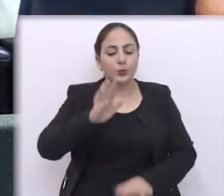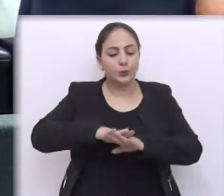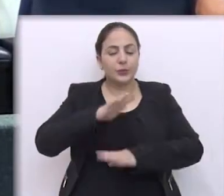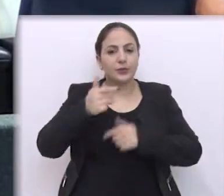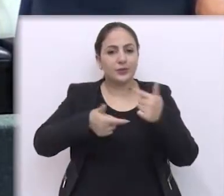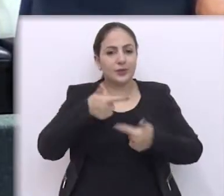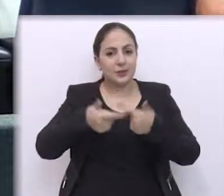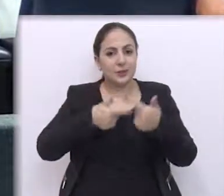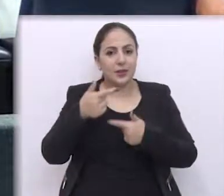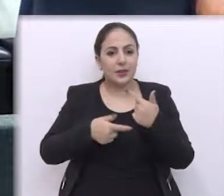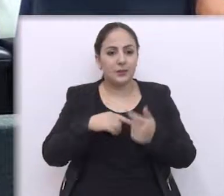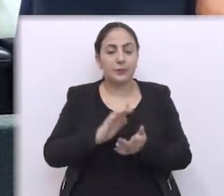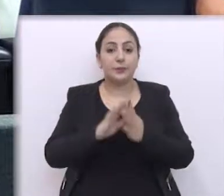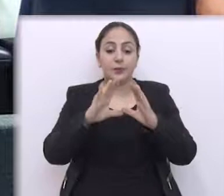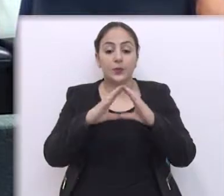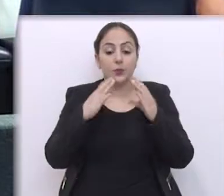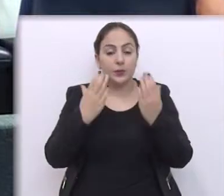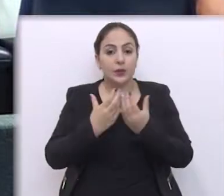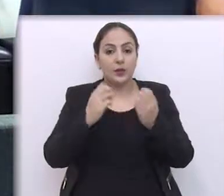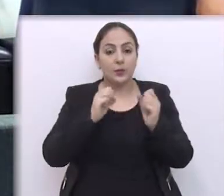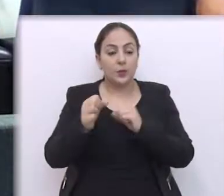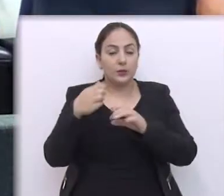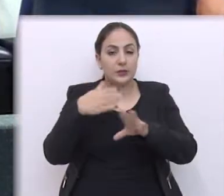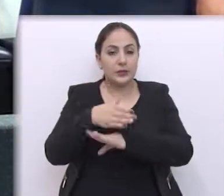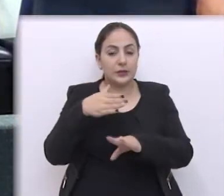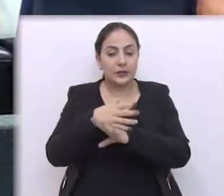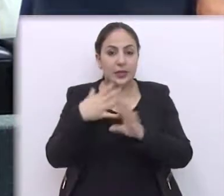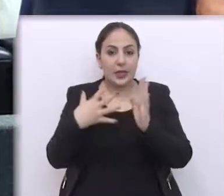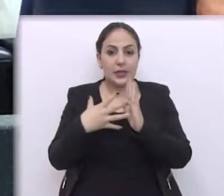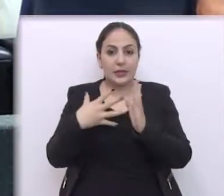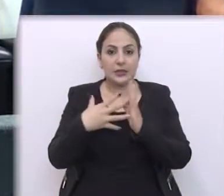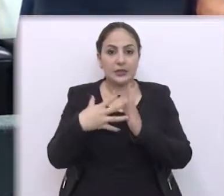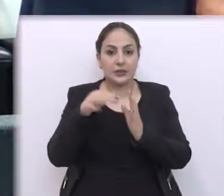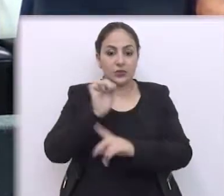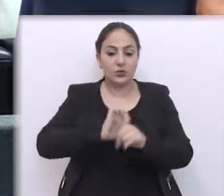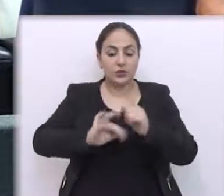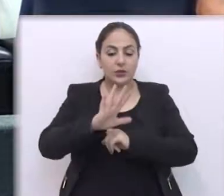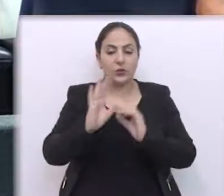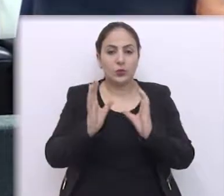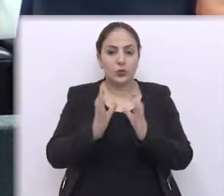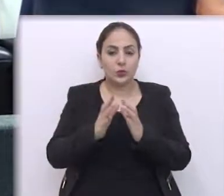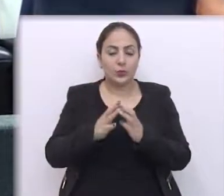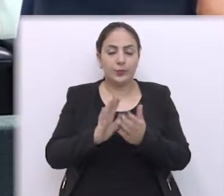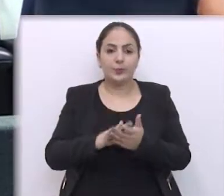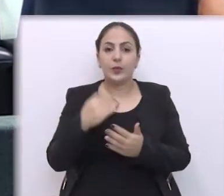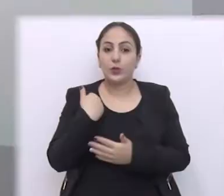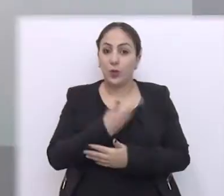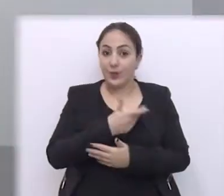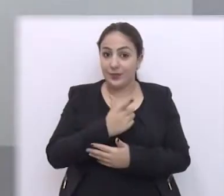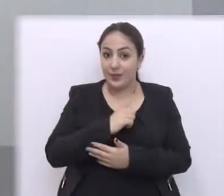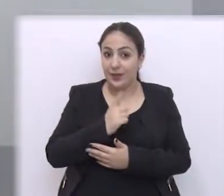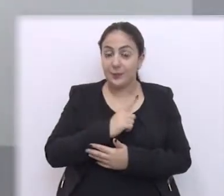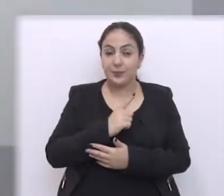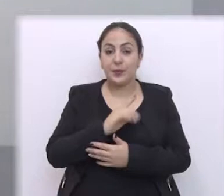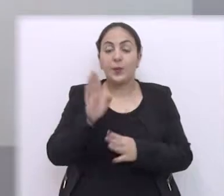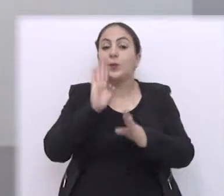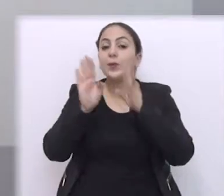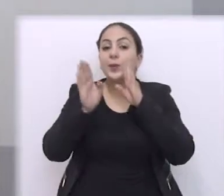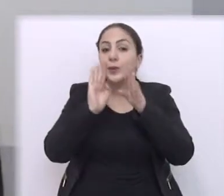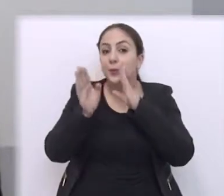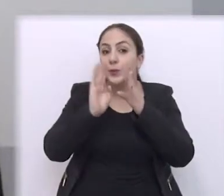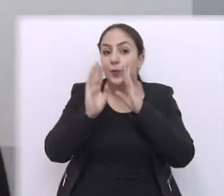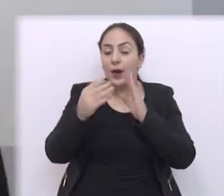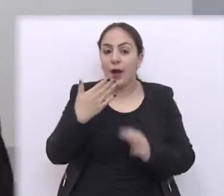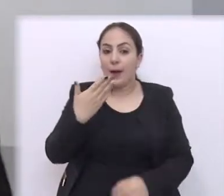um pouco mais deste trabalho, a comunidade pode acessar as redes sociais do grupo. Então, nós temos a nossa